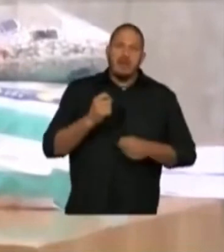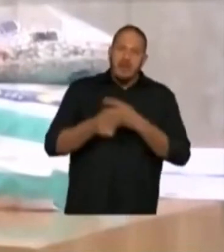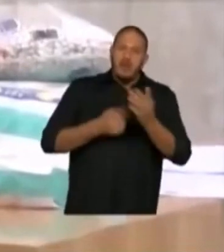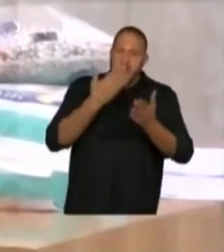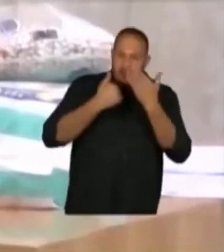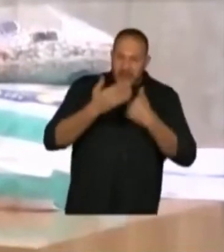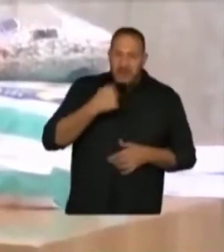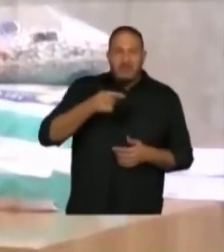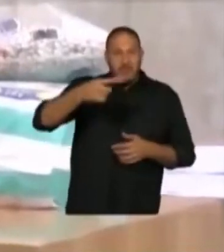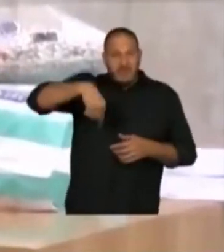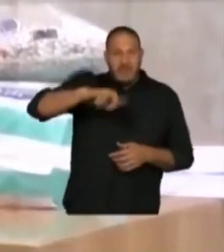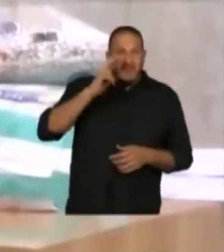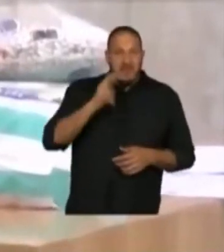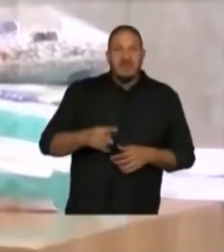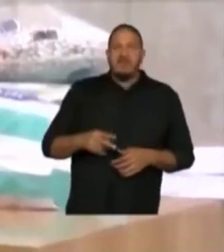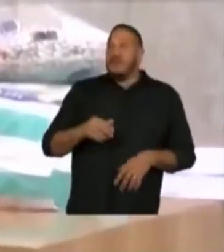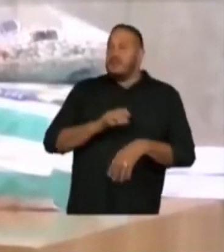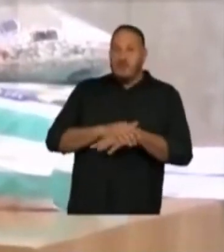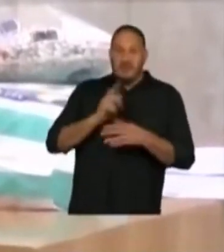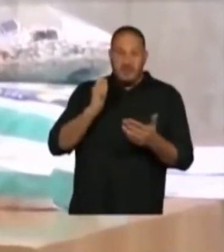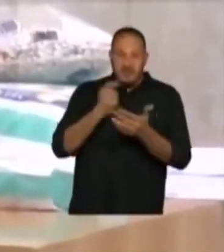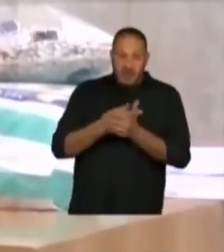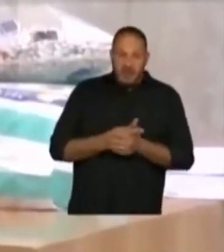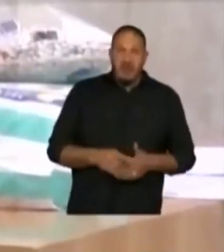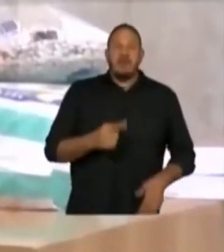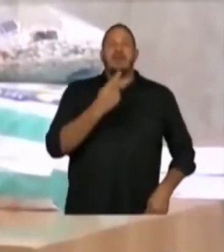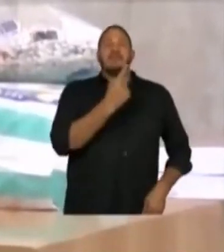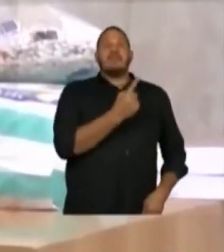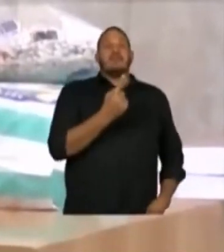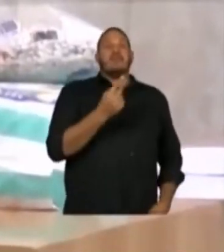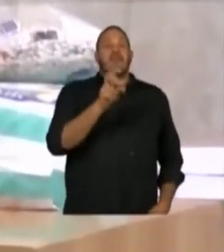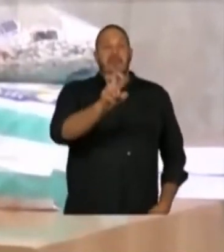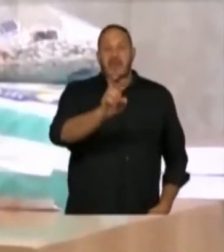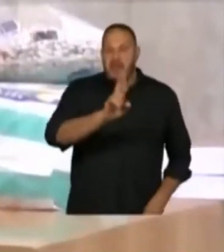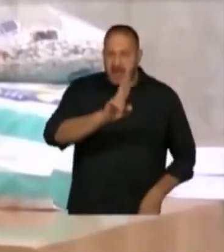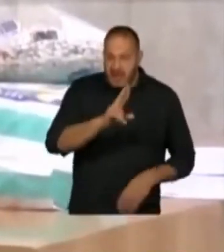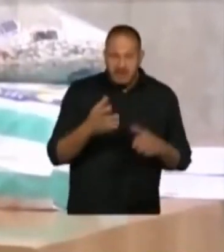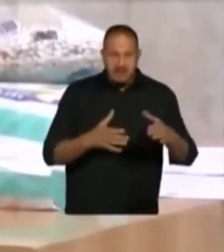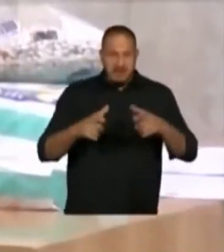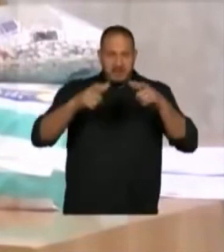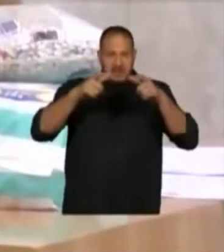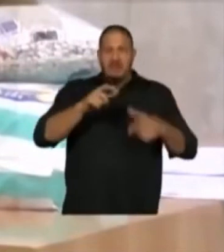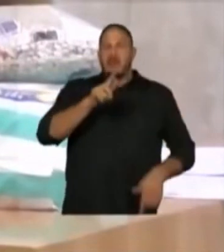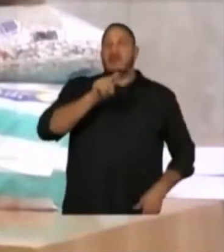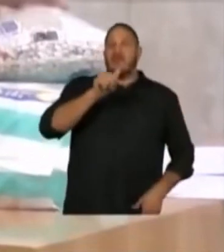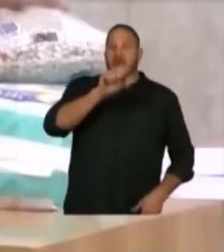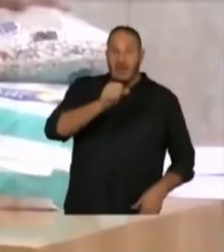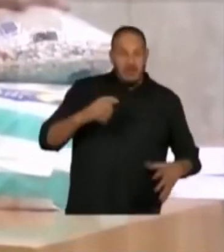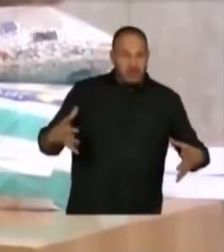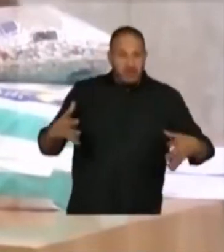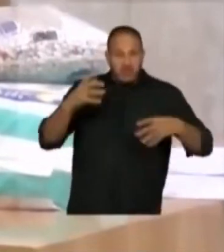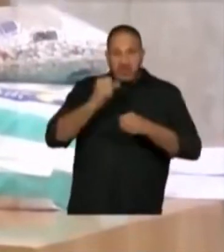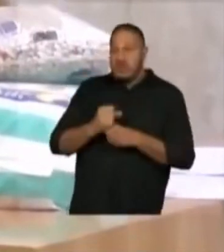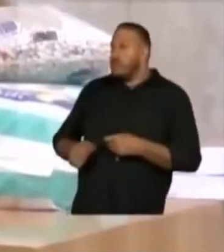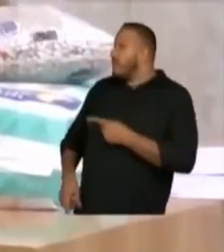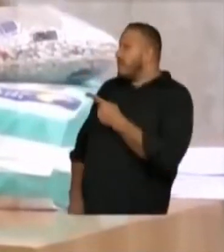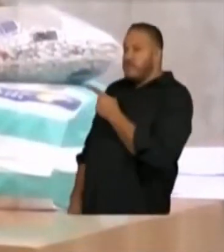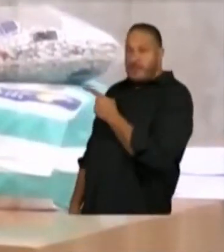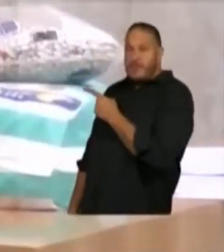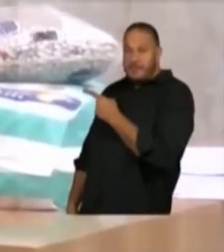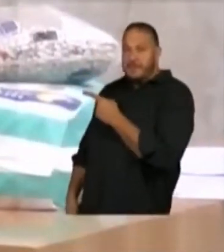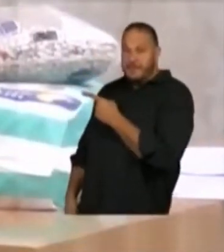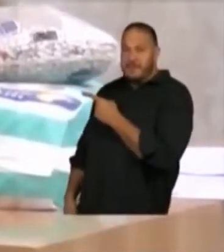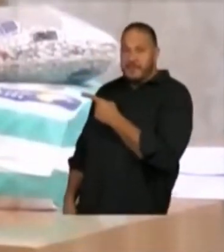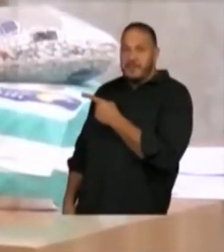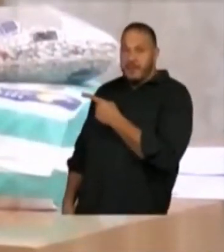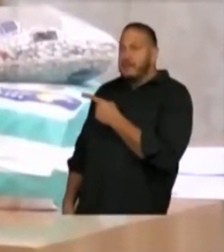vocês verem. Eu fiz uma compra, R$ 115,00 a média do botijão de gás. Juntando tudo isso aqui, é